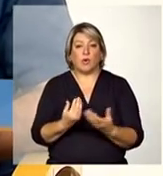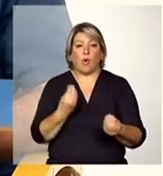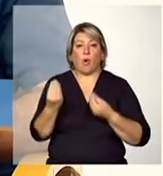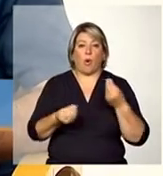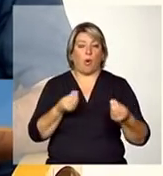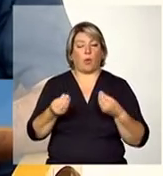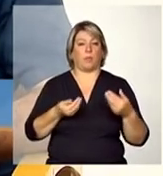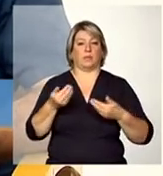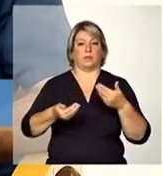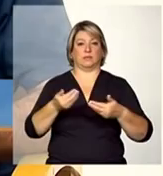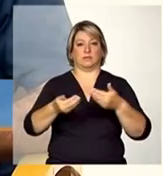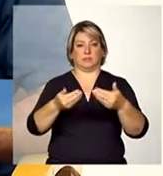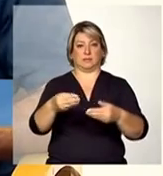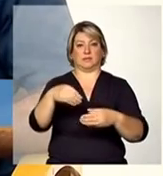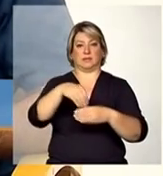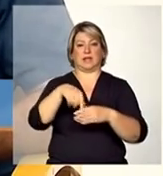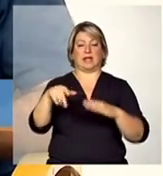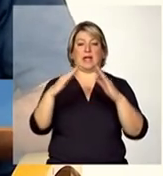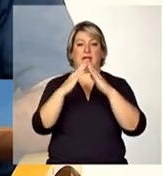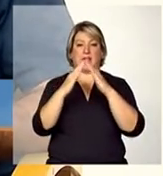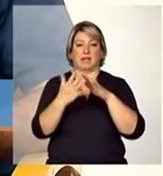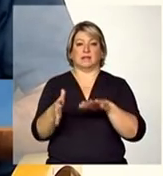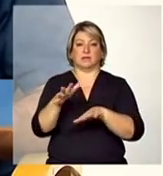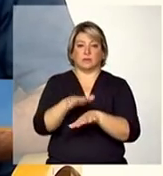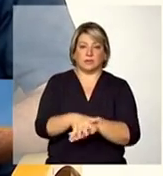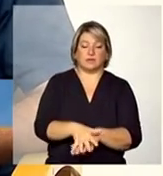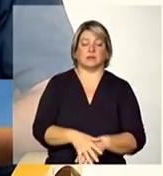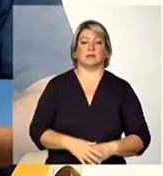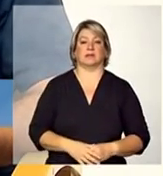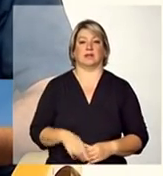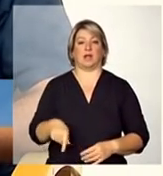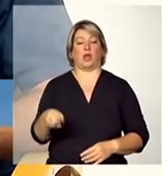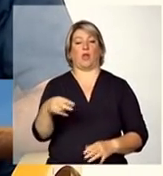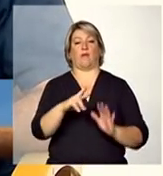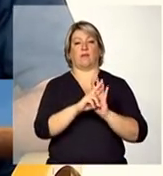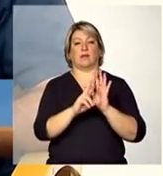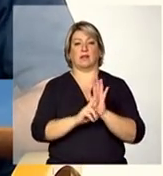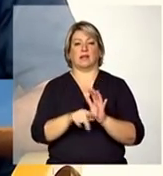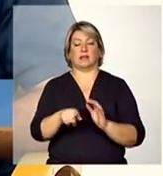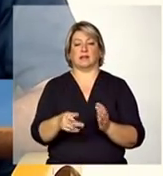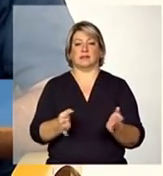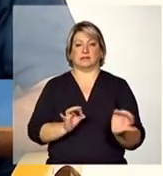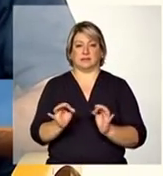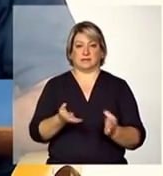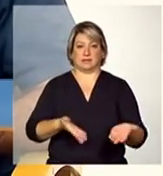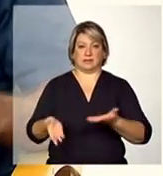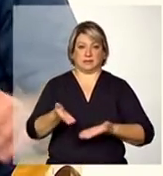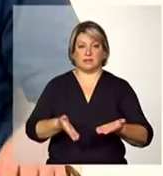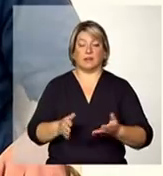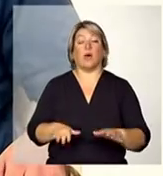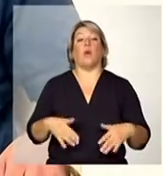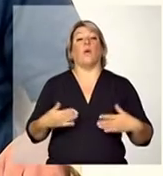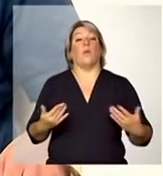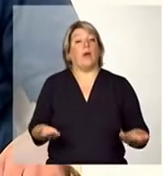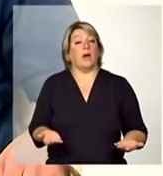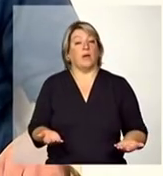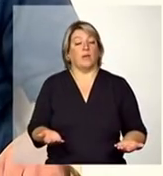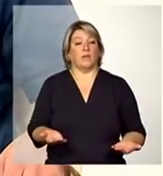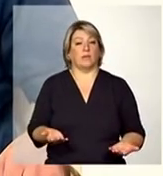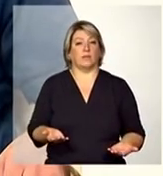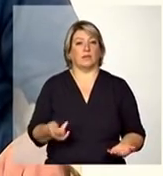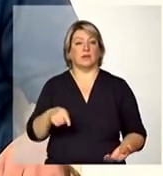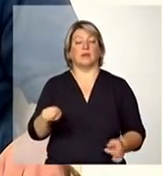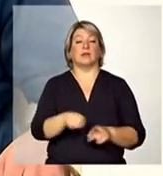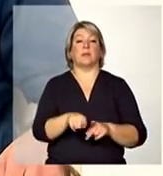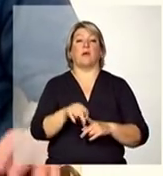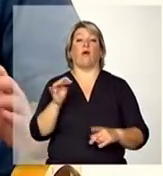se construindo enquanto residências inclusivas enquanto novo paradigma desse serviço de acolhimento e qual será e também será no